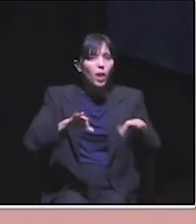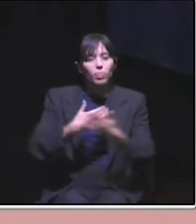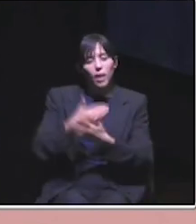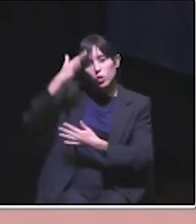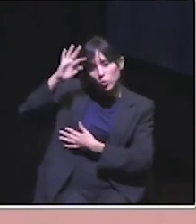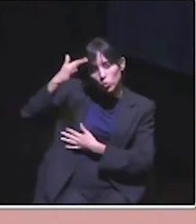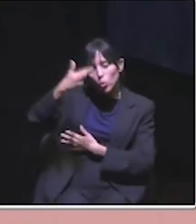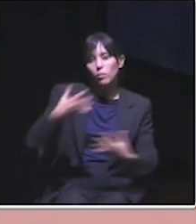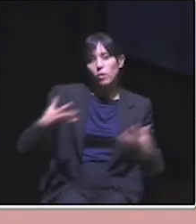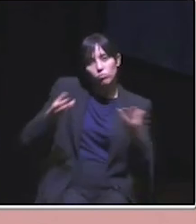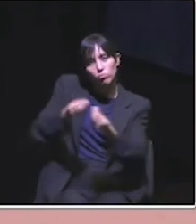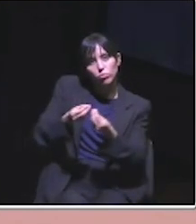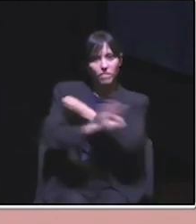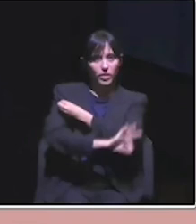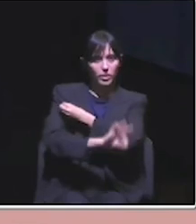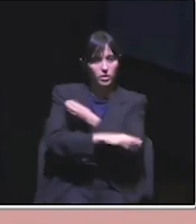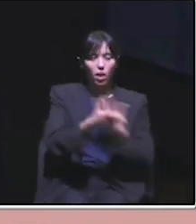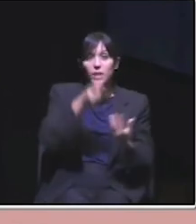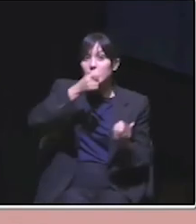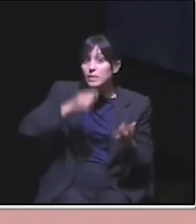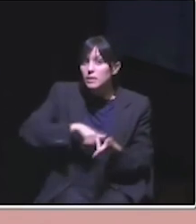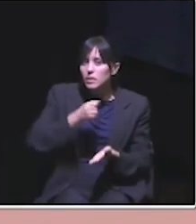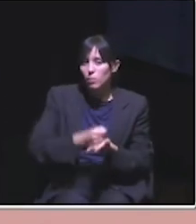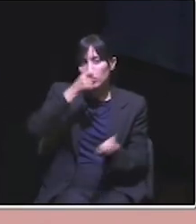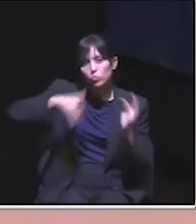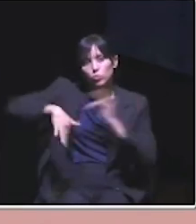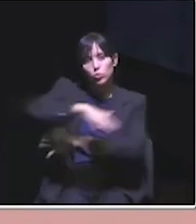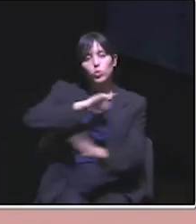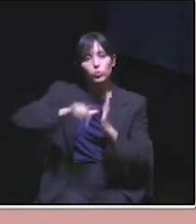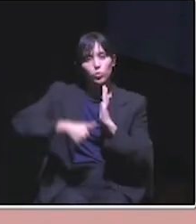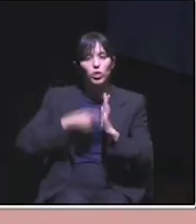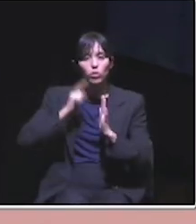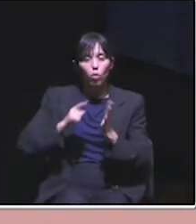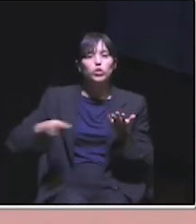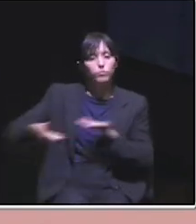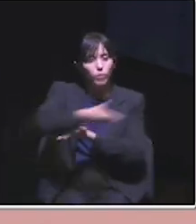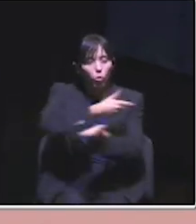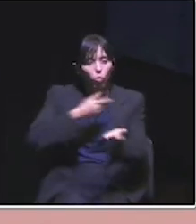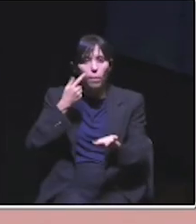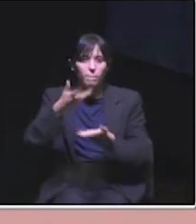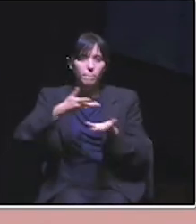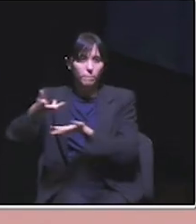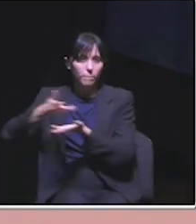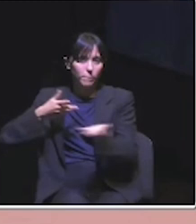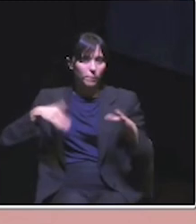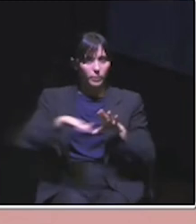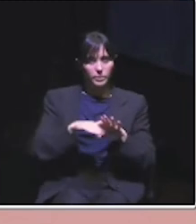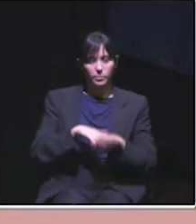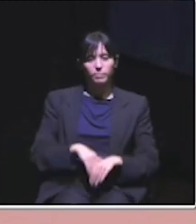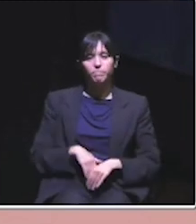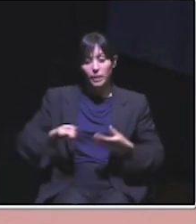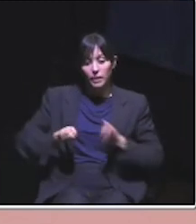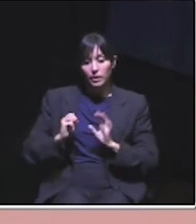imprescindíveis juntas de freguesia, envolvendo sempre a população na escolha e o projeto das ruas e vias a transformar de uma forma participada. A criação de